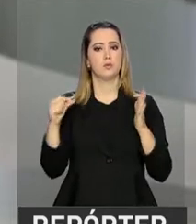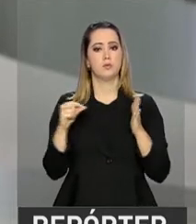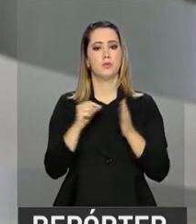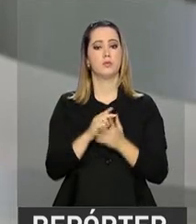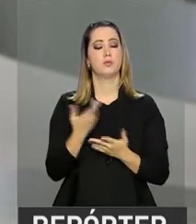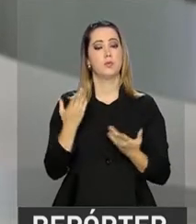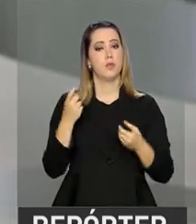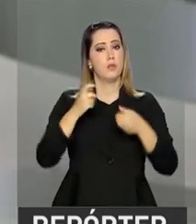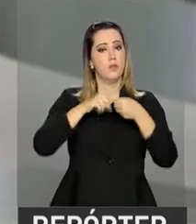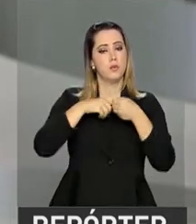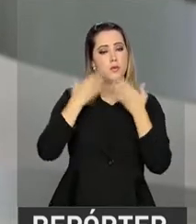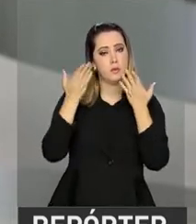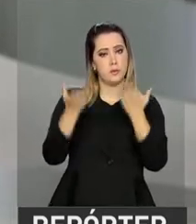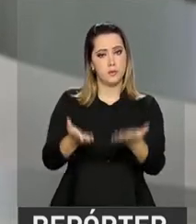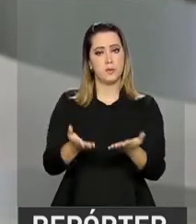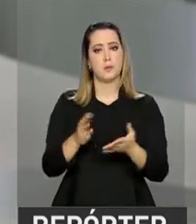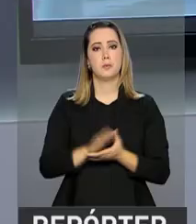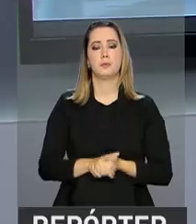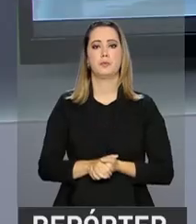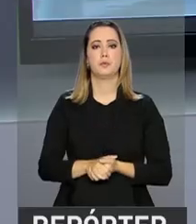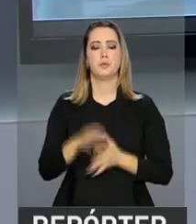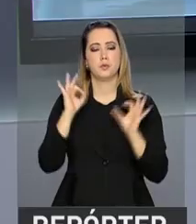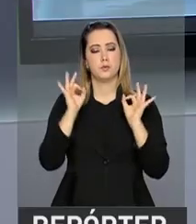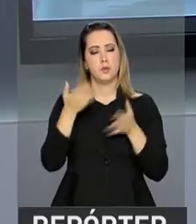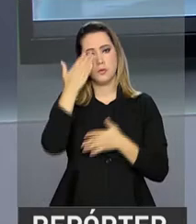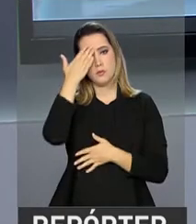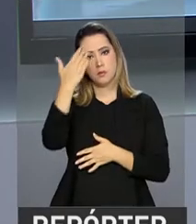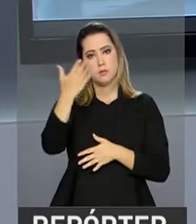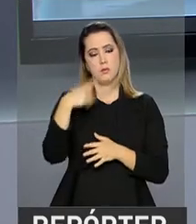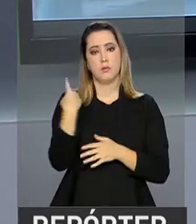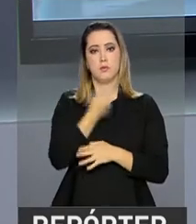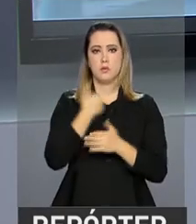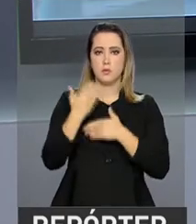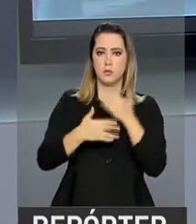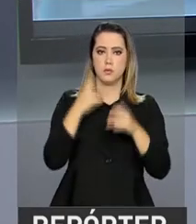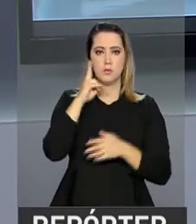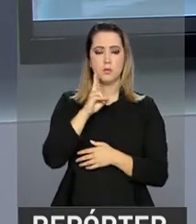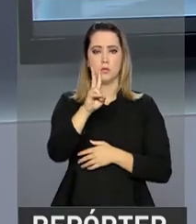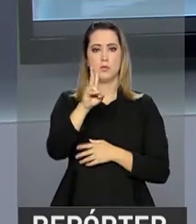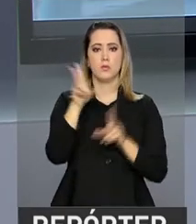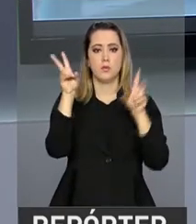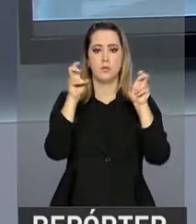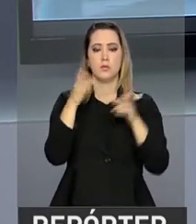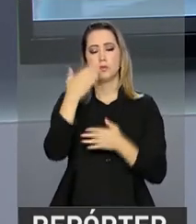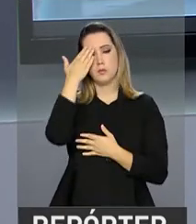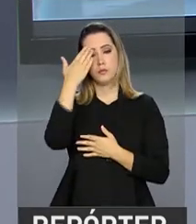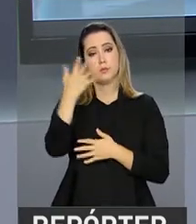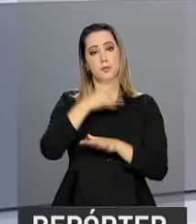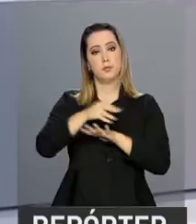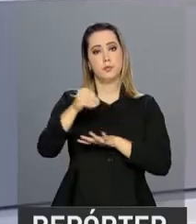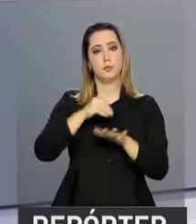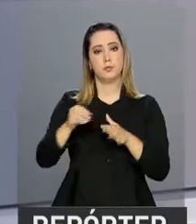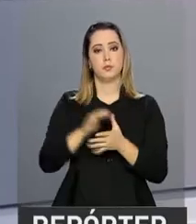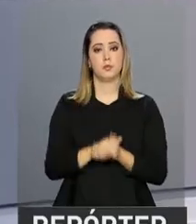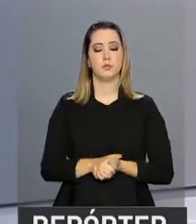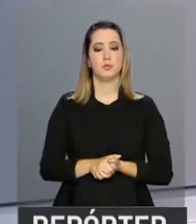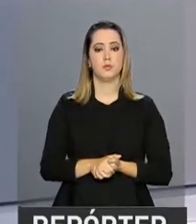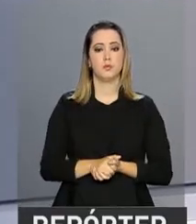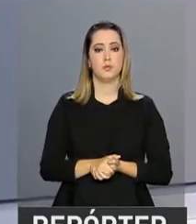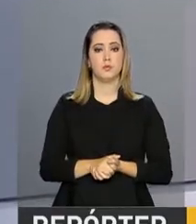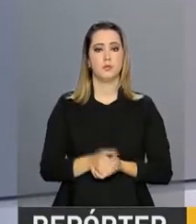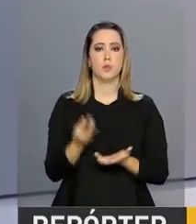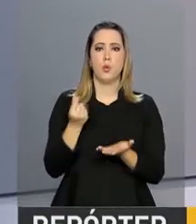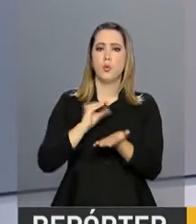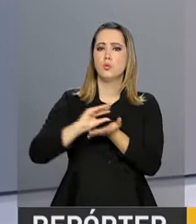do Planalto. Eu volto com você no estúdio, Roberto. Está certo, Ney. Então, nós seguimos aí acompanhando esse assunto. Obrigado pelas informações. A